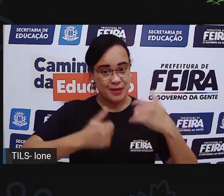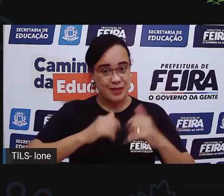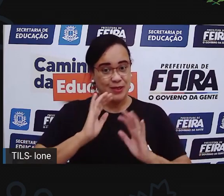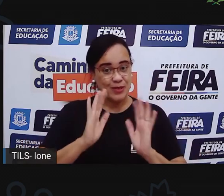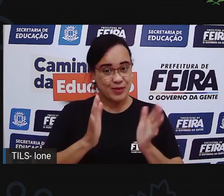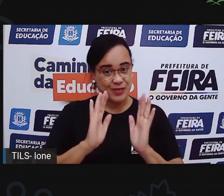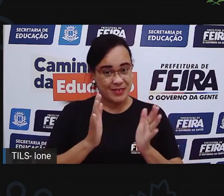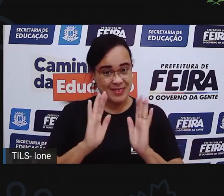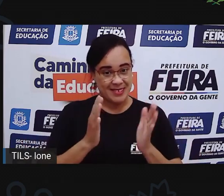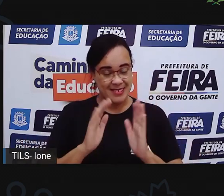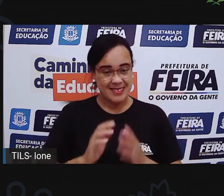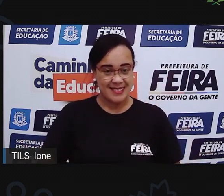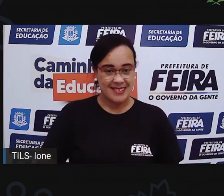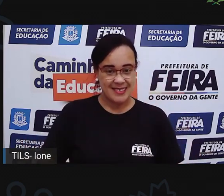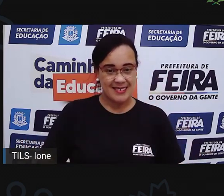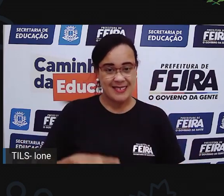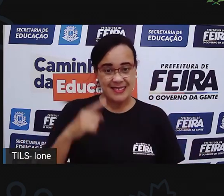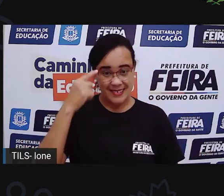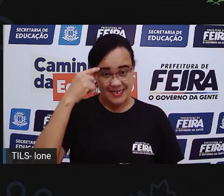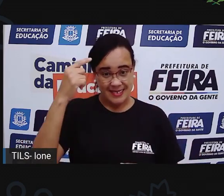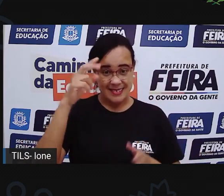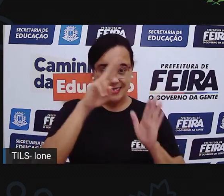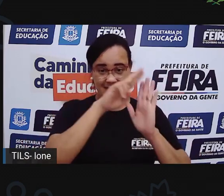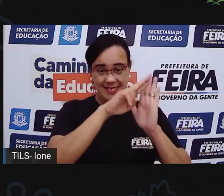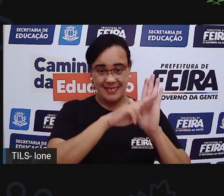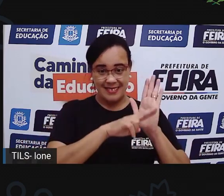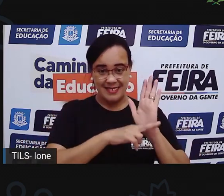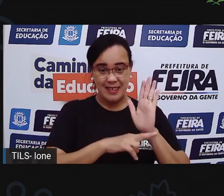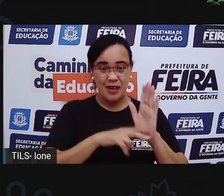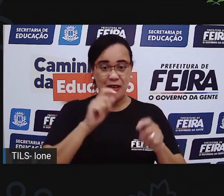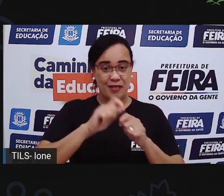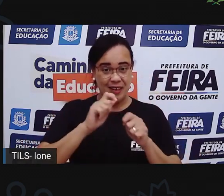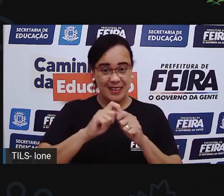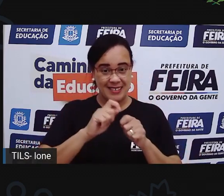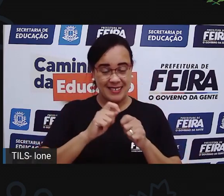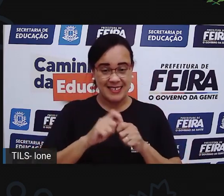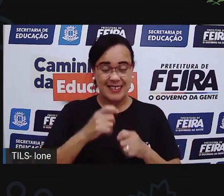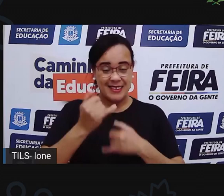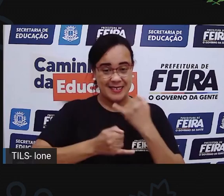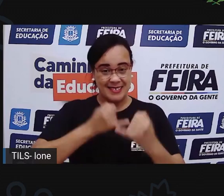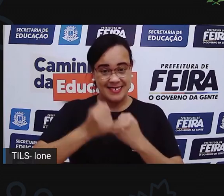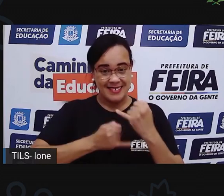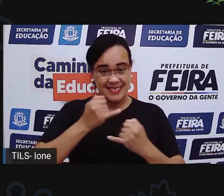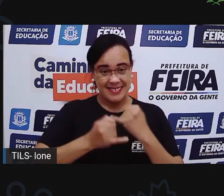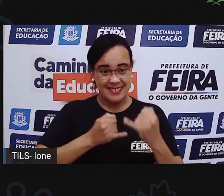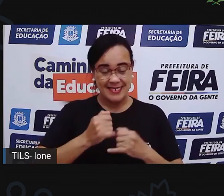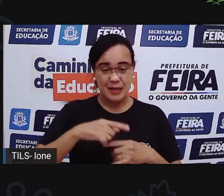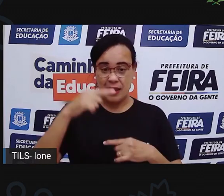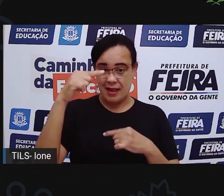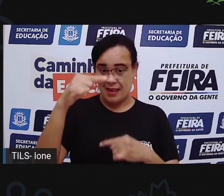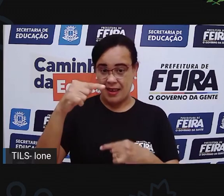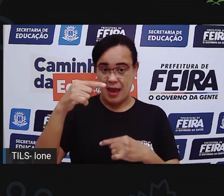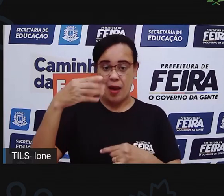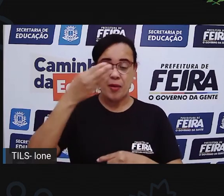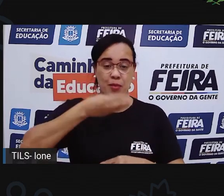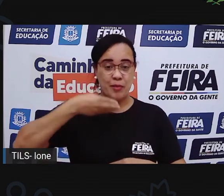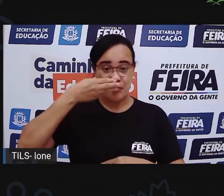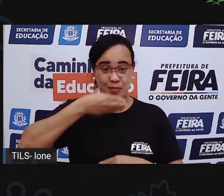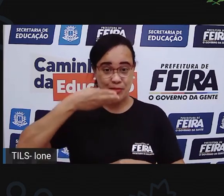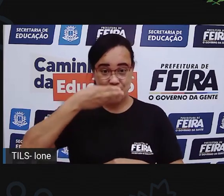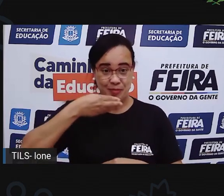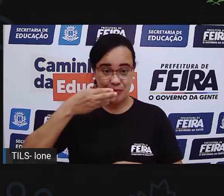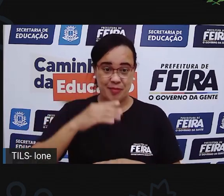instruções, né, para construir nosso instrumento. Vocês vão precisar da garrafa pet, né, e aí a Pro pegou essa